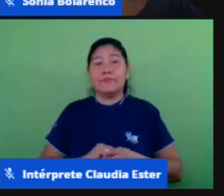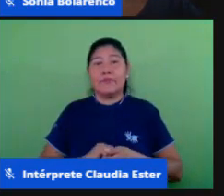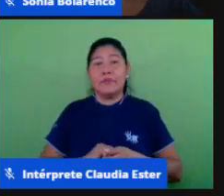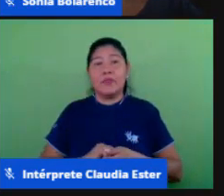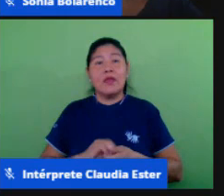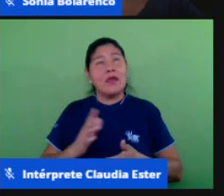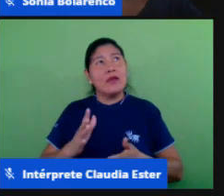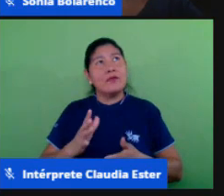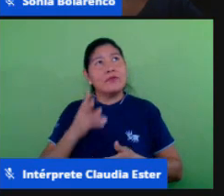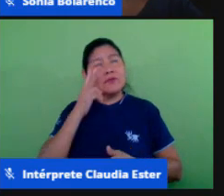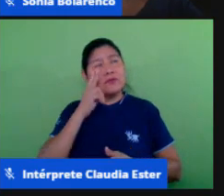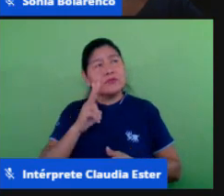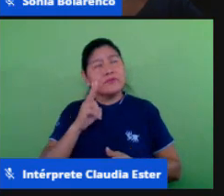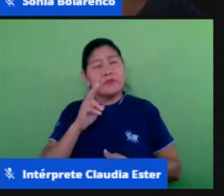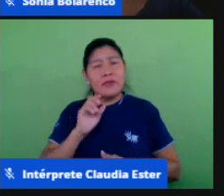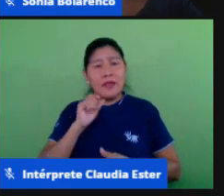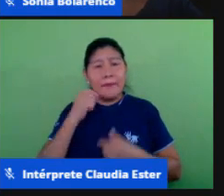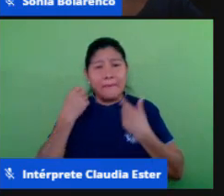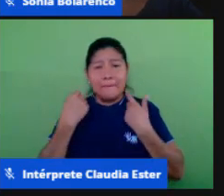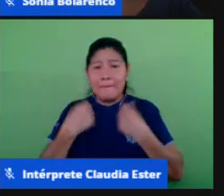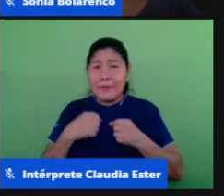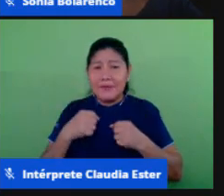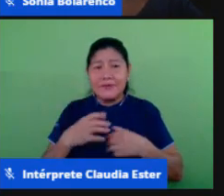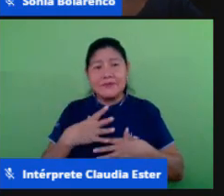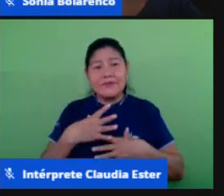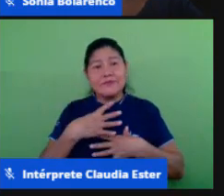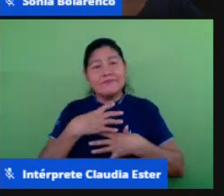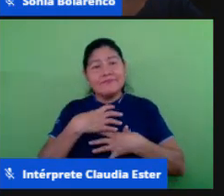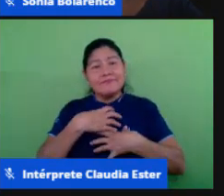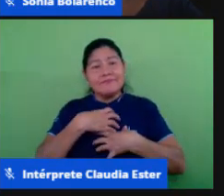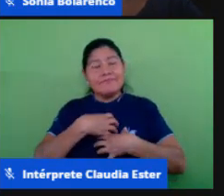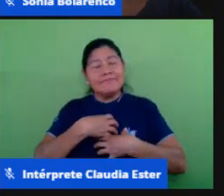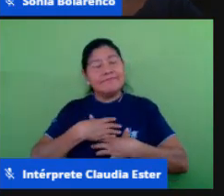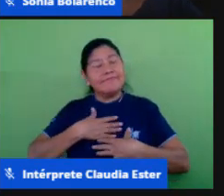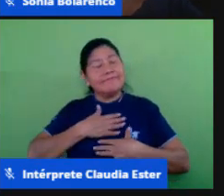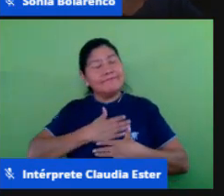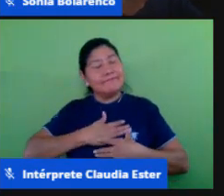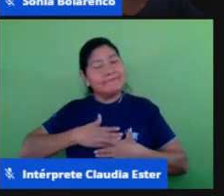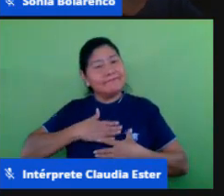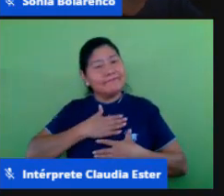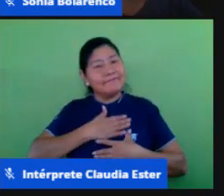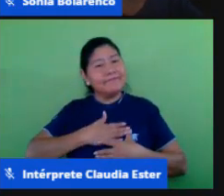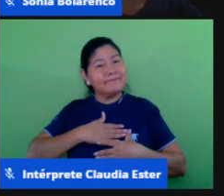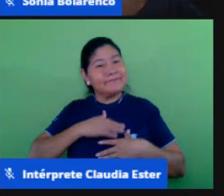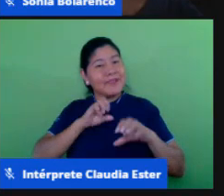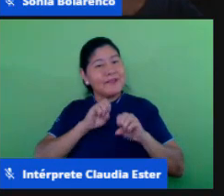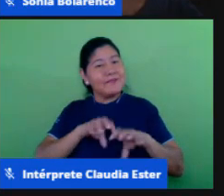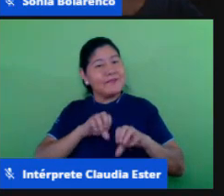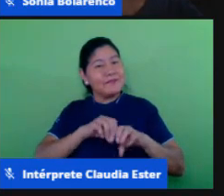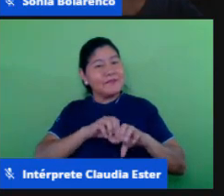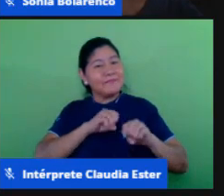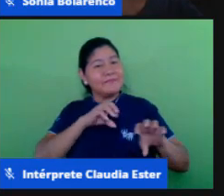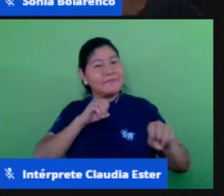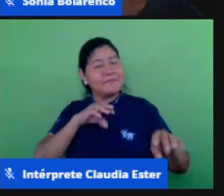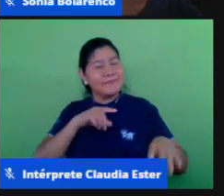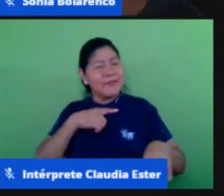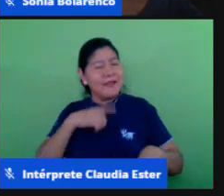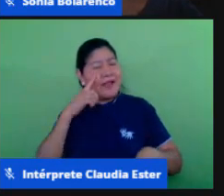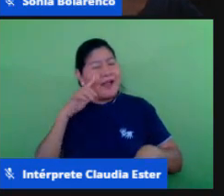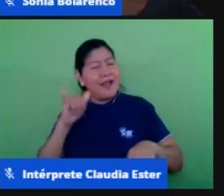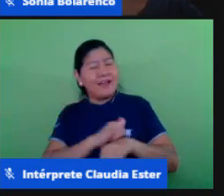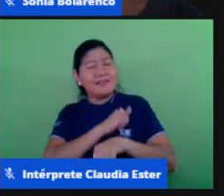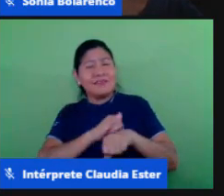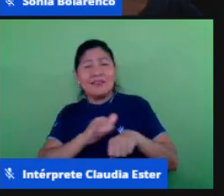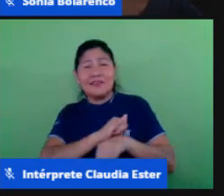prazeroso tem que ser a aula remota pensar nas estratégias que propiciem essa